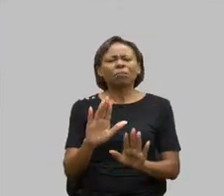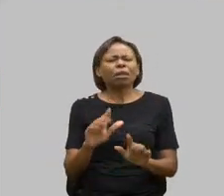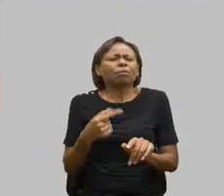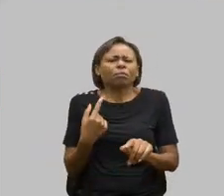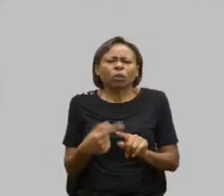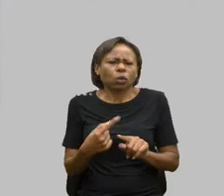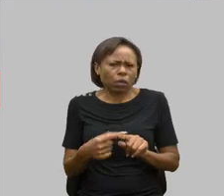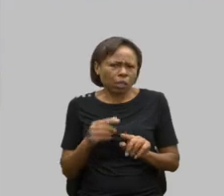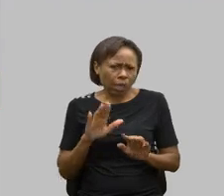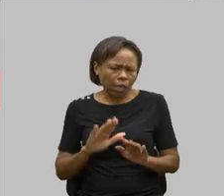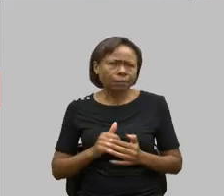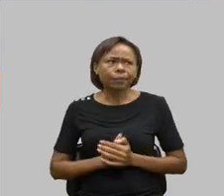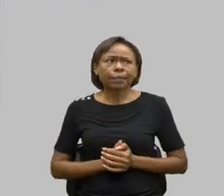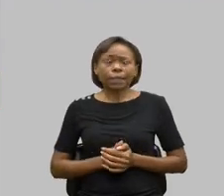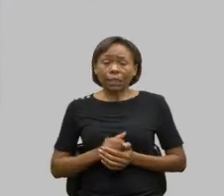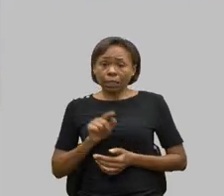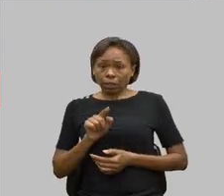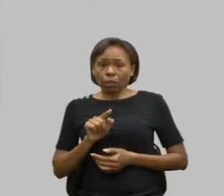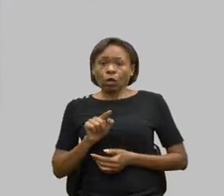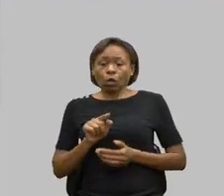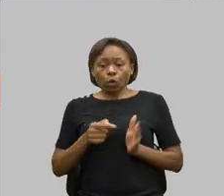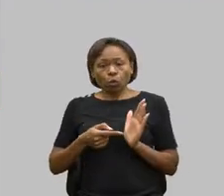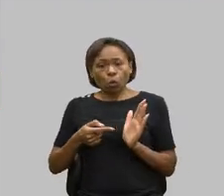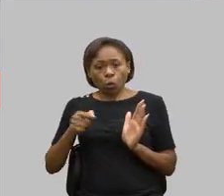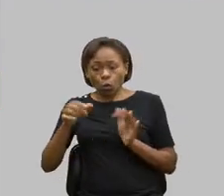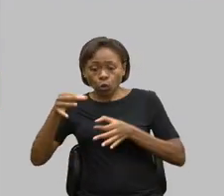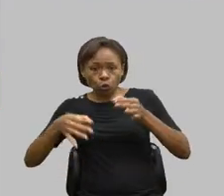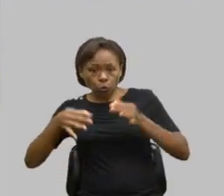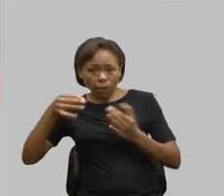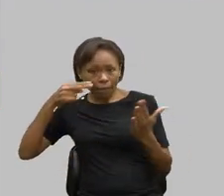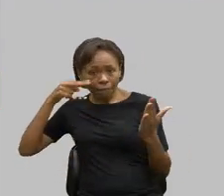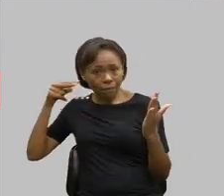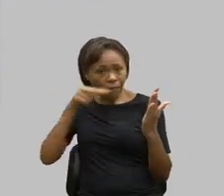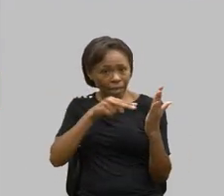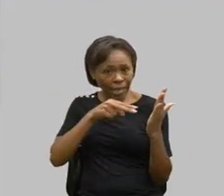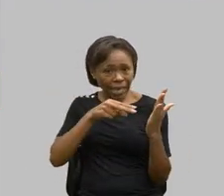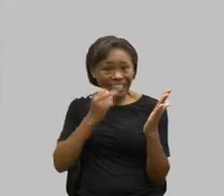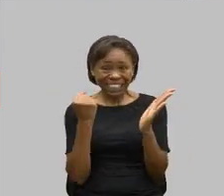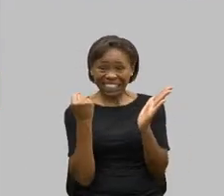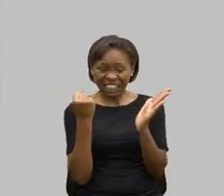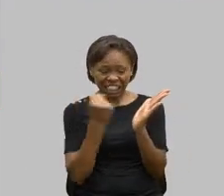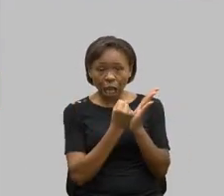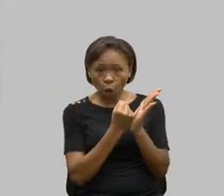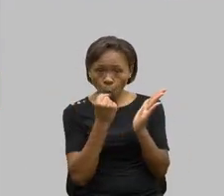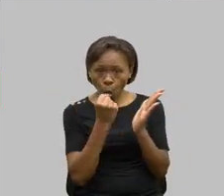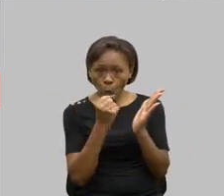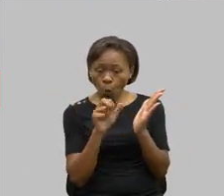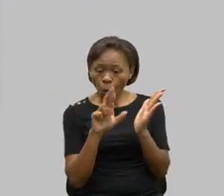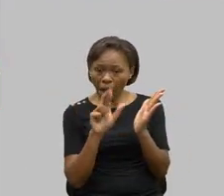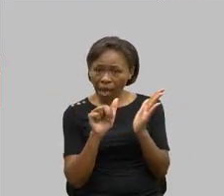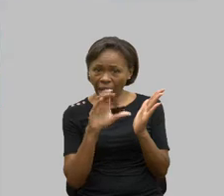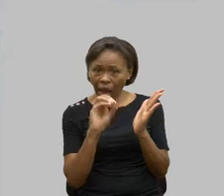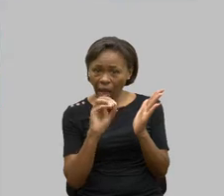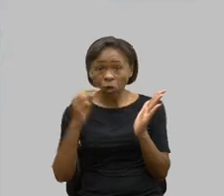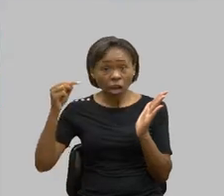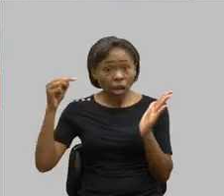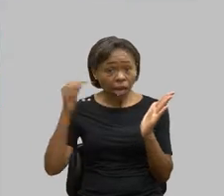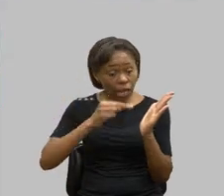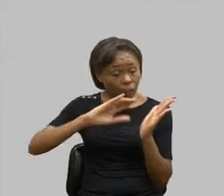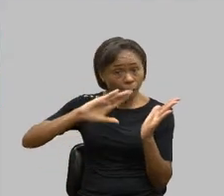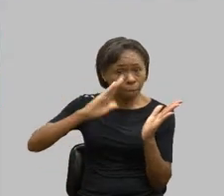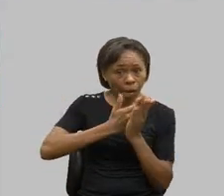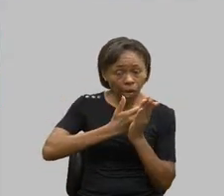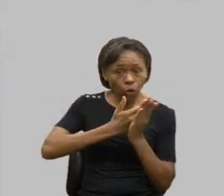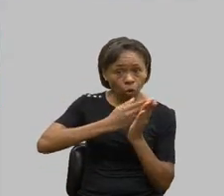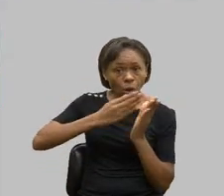selo quando chegar na mão de um juiz ele terá prioridade de julgamento, não vai ficar na linha de espera,